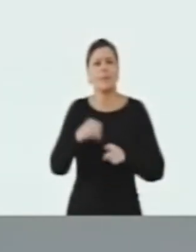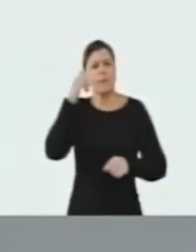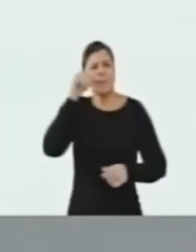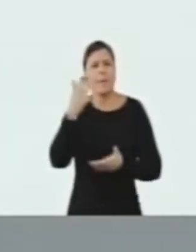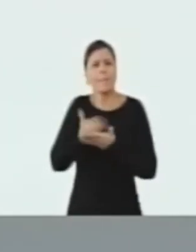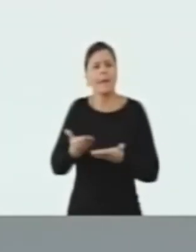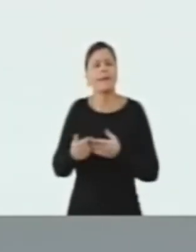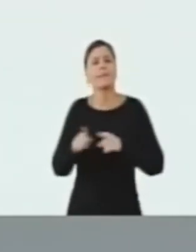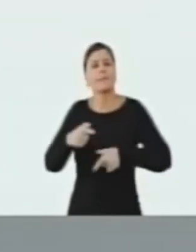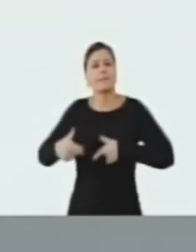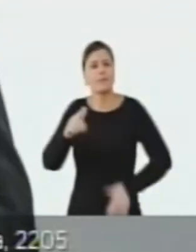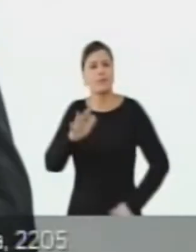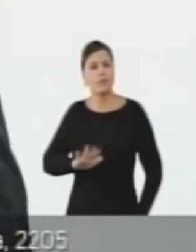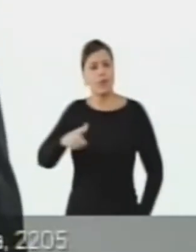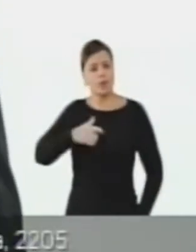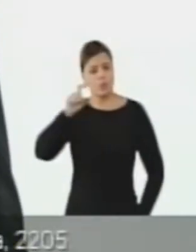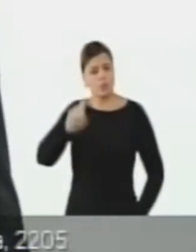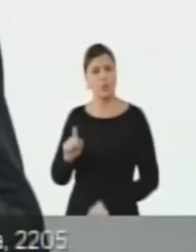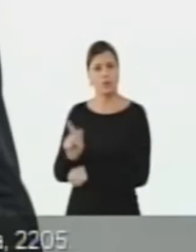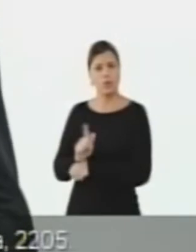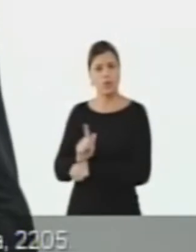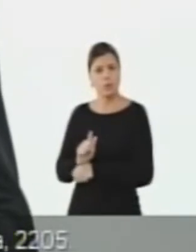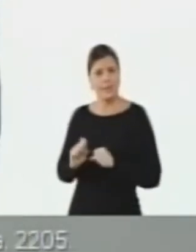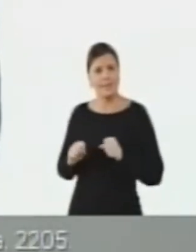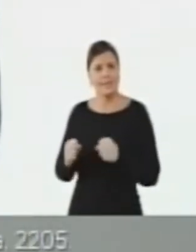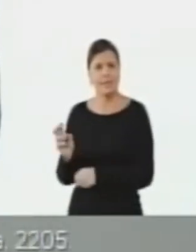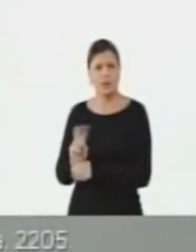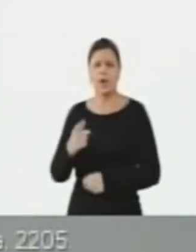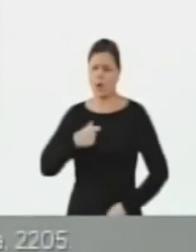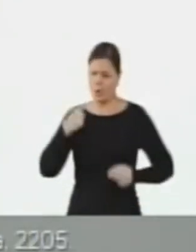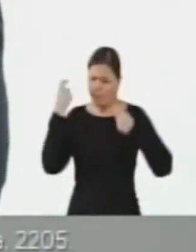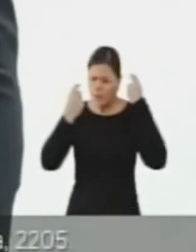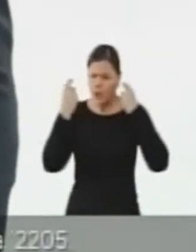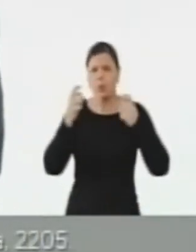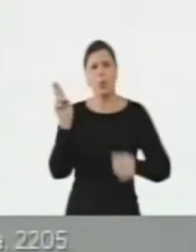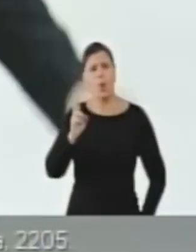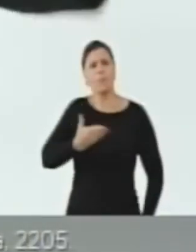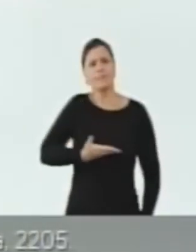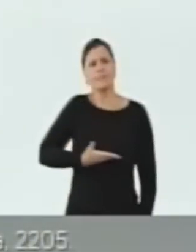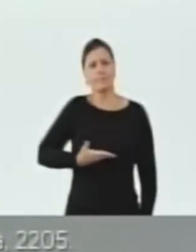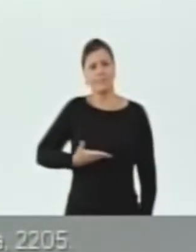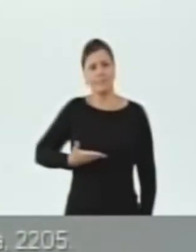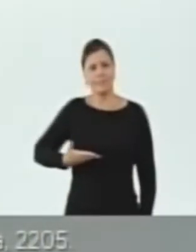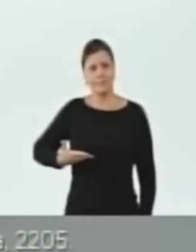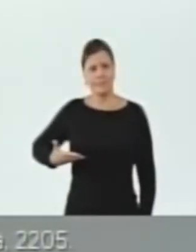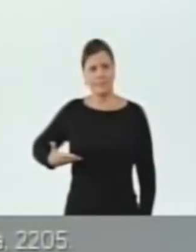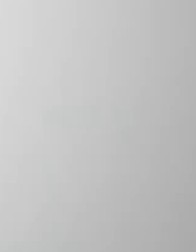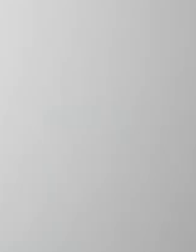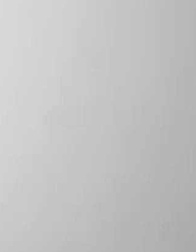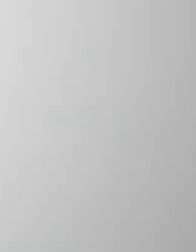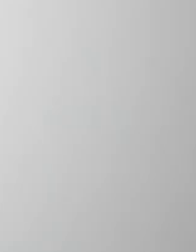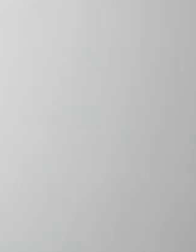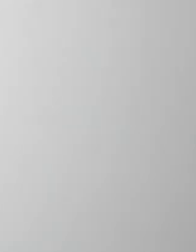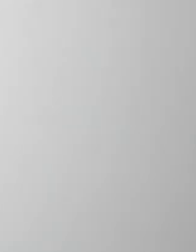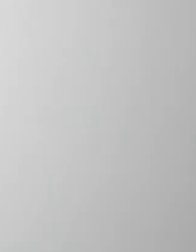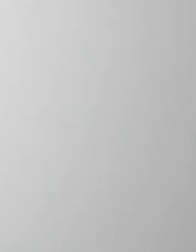prevenção de perdas de serviços gerais. Sou gestor de segurança e eu me importo. Mauro Almeida, 22-05.